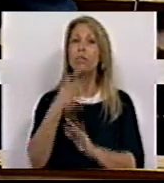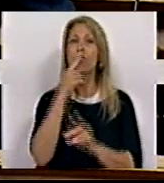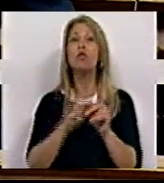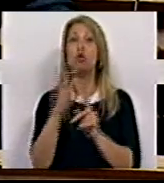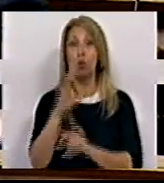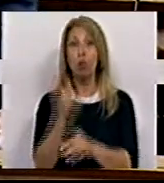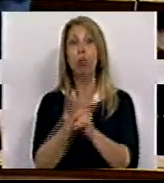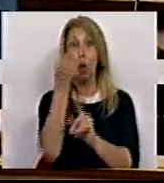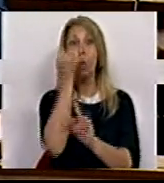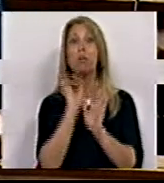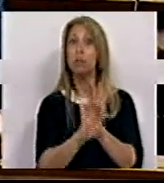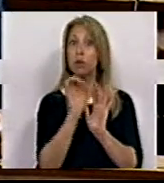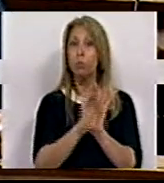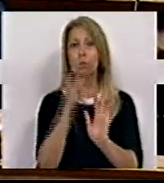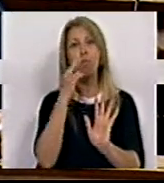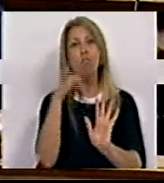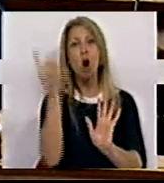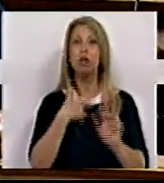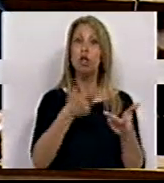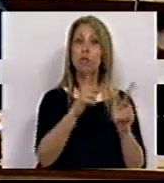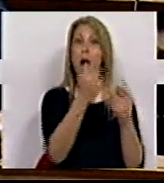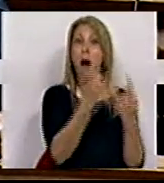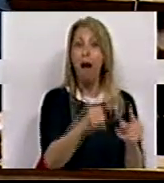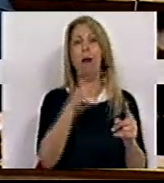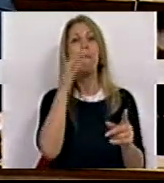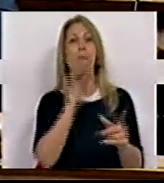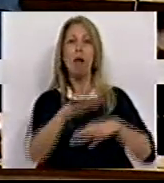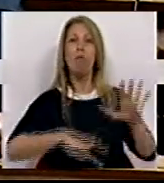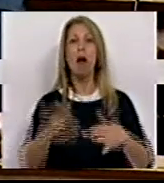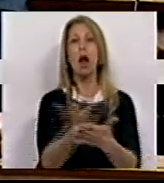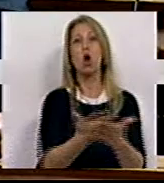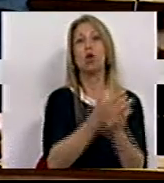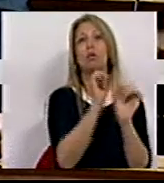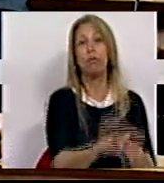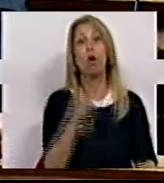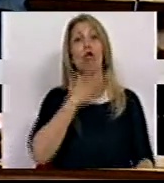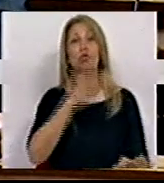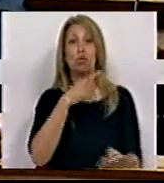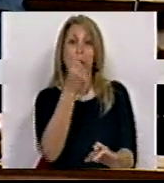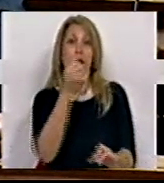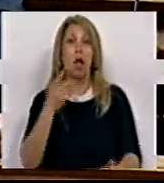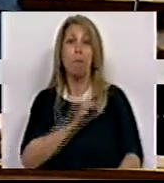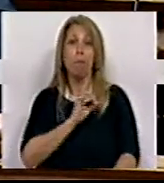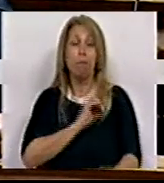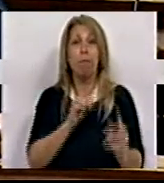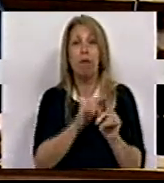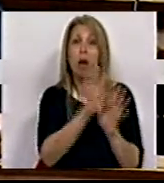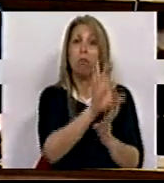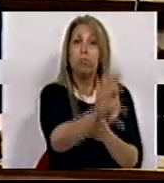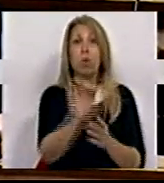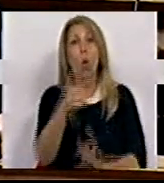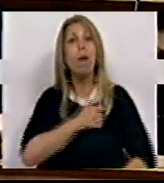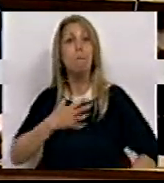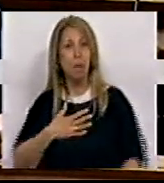representava uma disponibilidade para os bancos desenvolverem o seu negócio, concederem empréstimos a particulares e empresas. Mas agora,